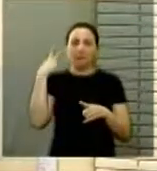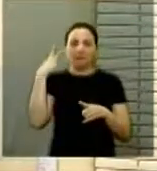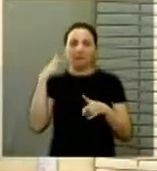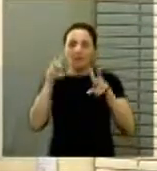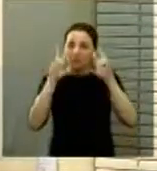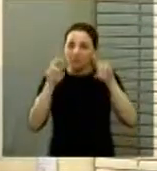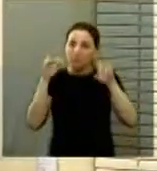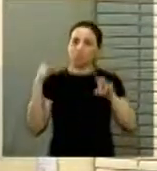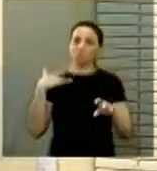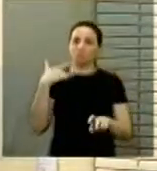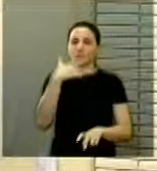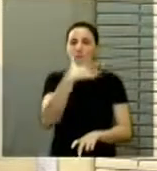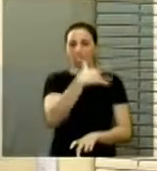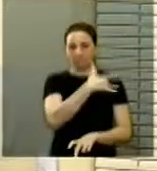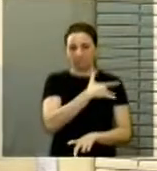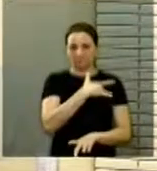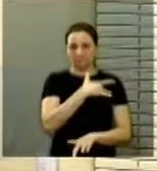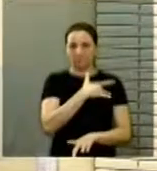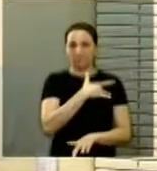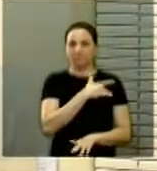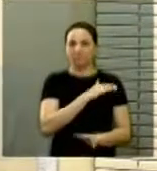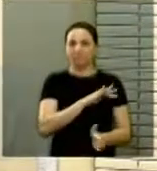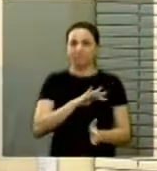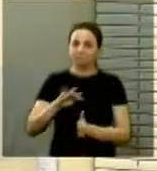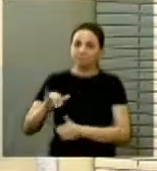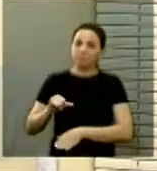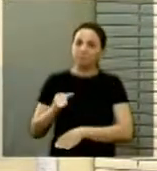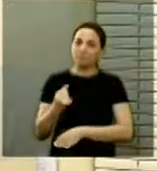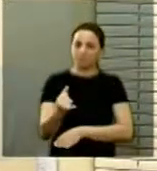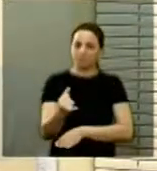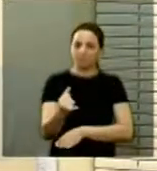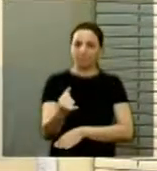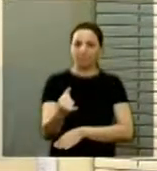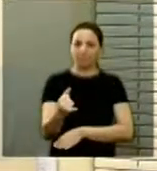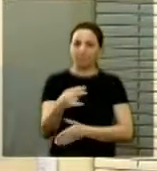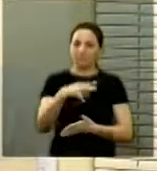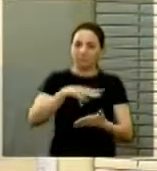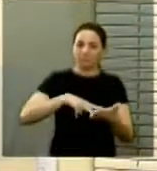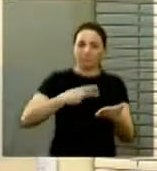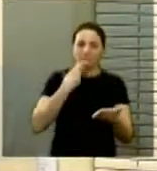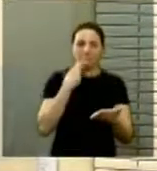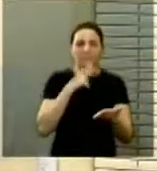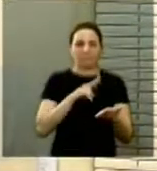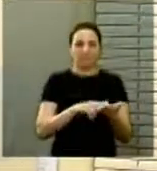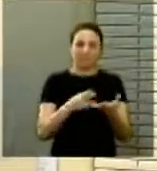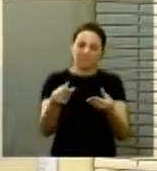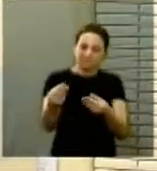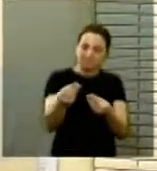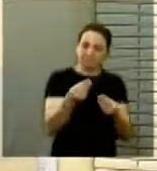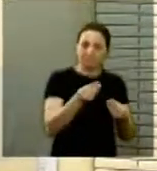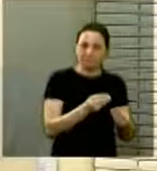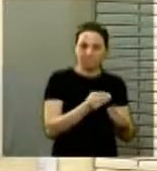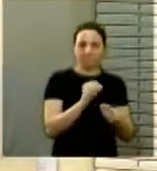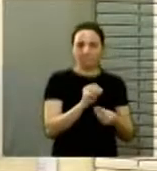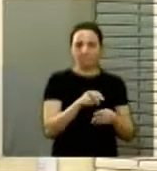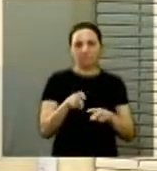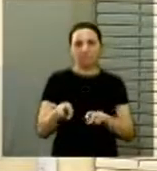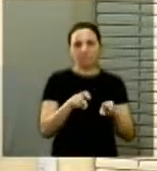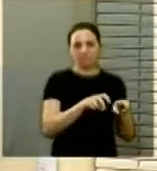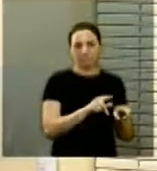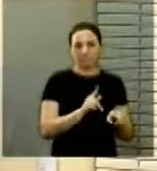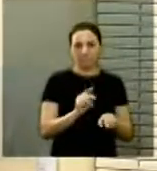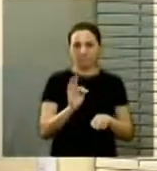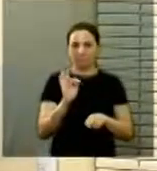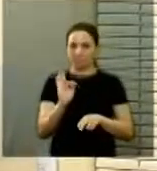E eu quero aproveitar aqui para ler uma carta que foi encaminhada para a bancada do